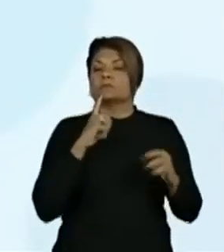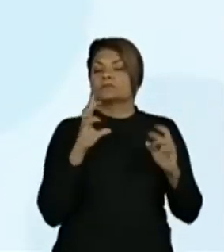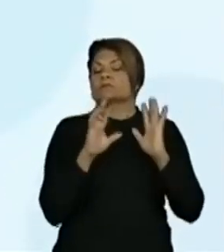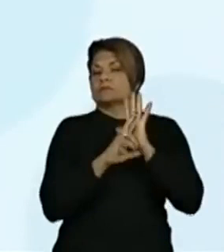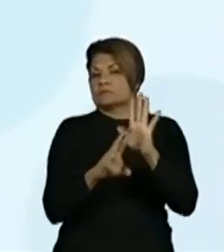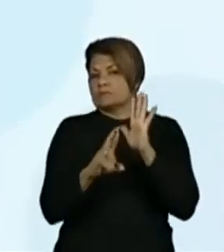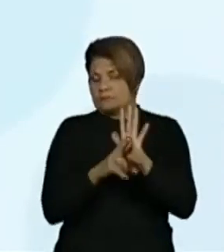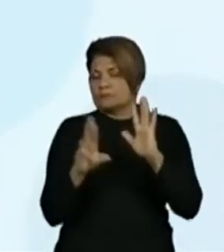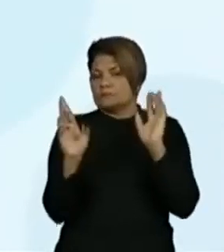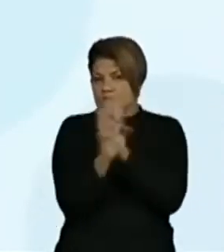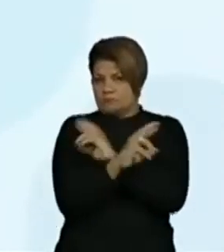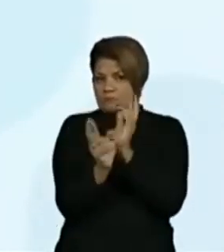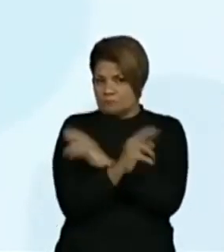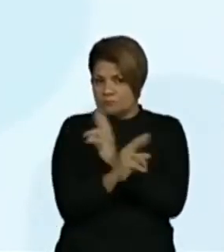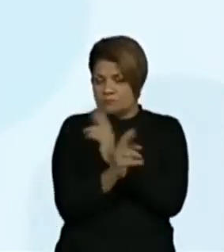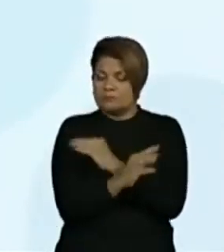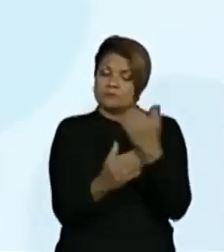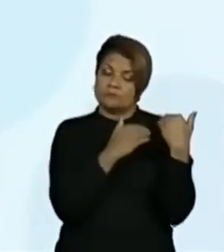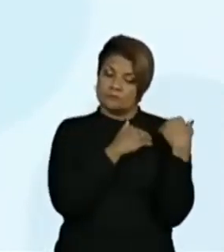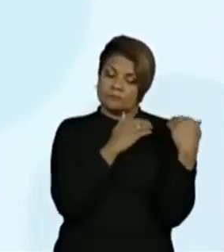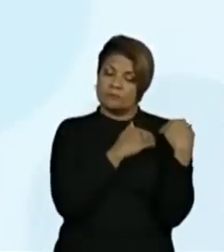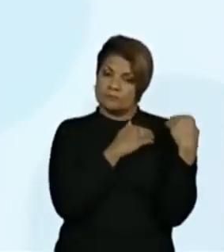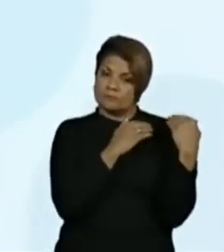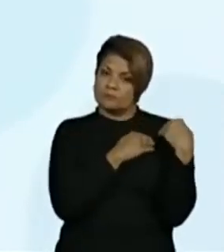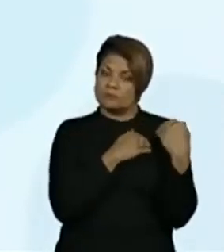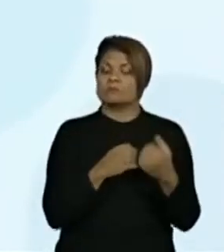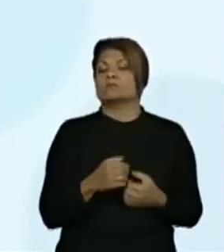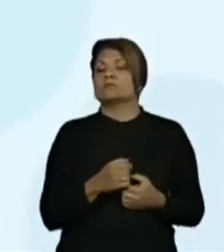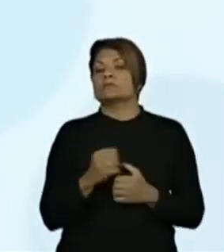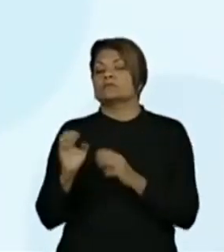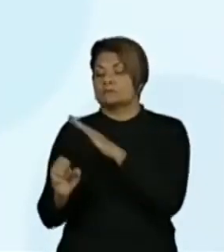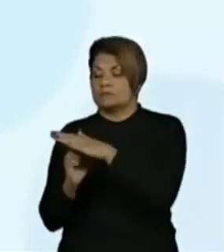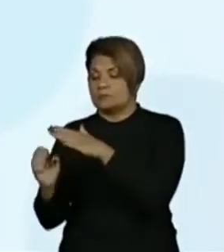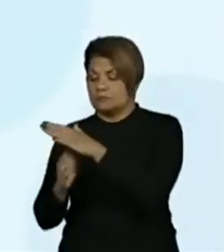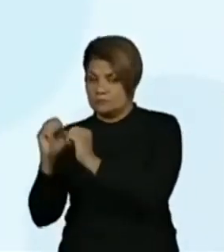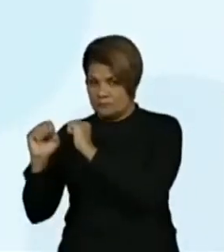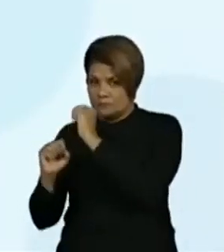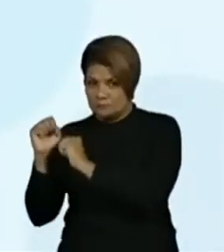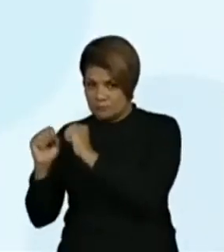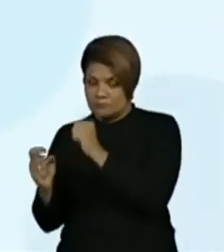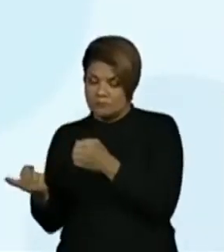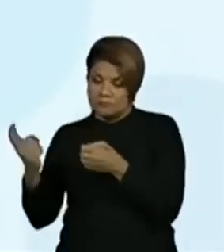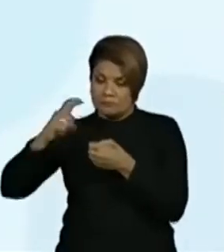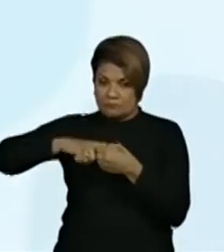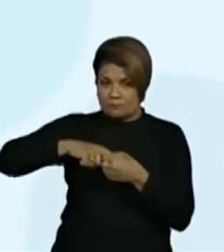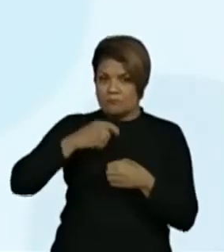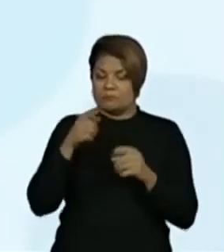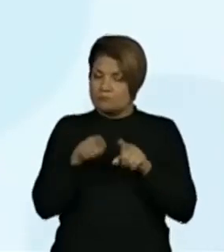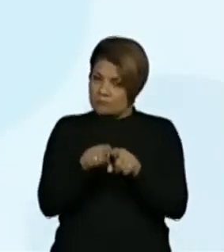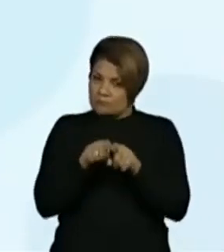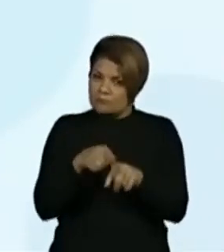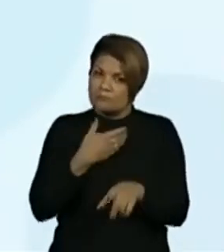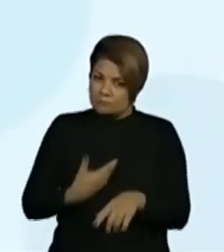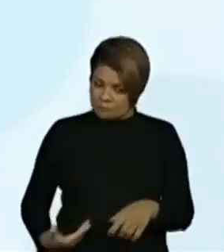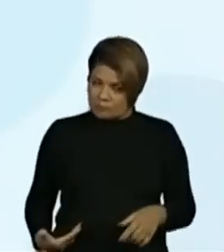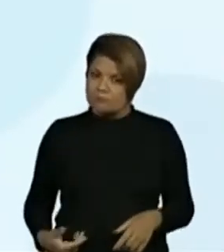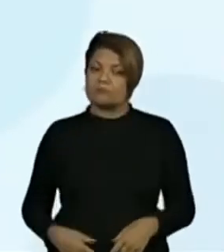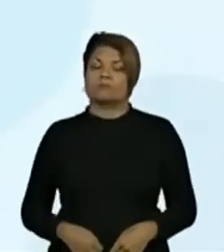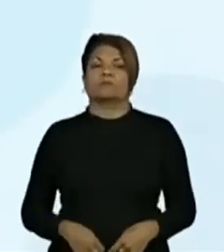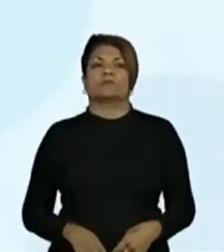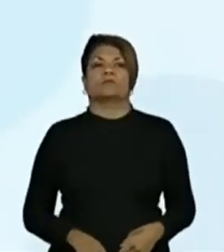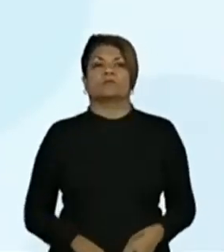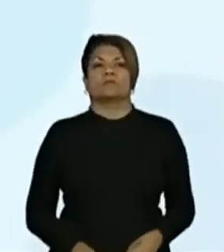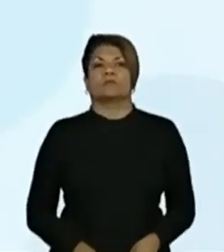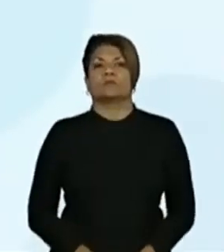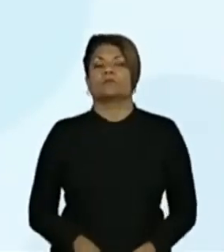que estão a cargo das empresas concessionárias. Então, escreva uma decomposição. O